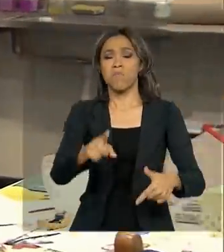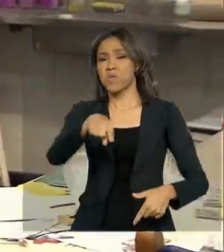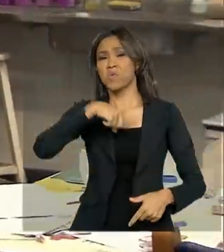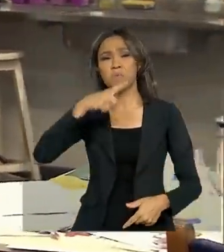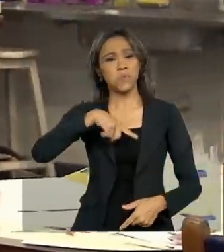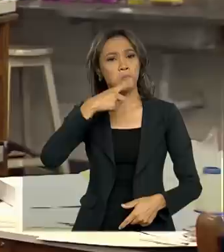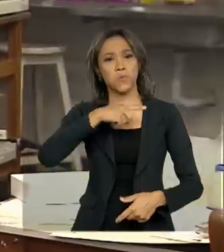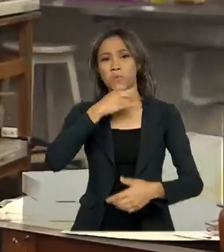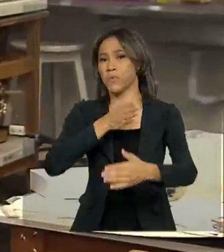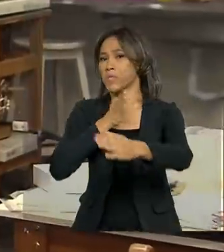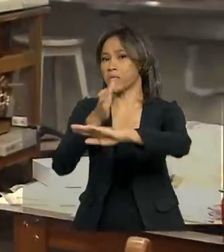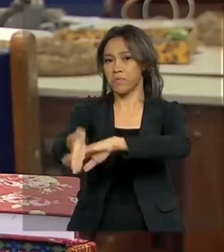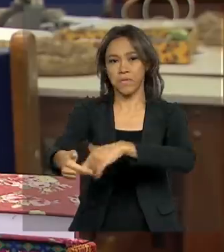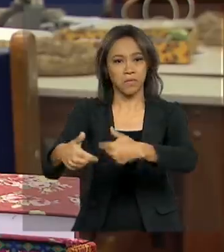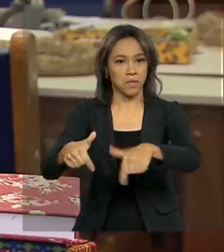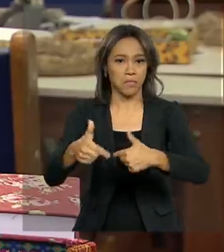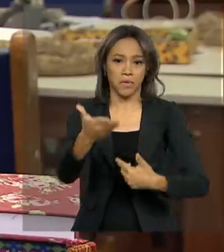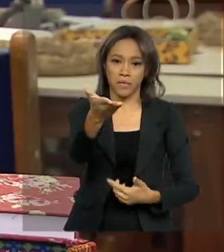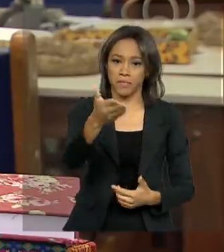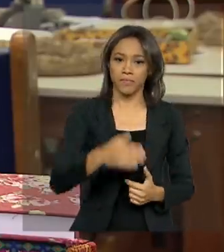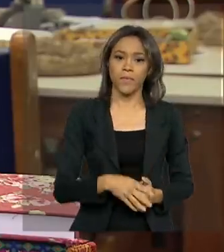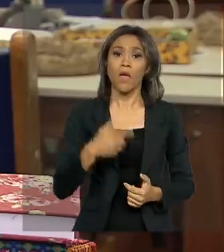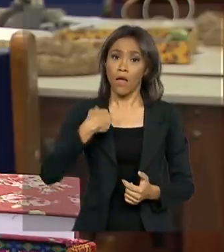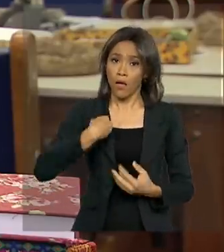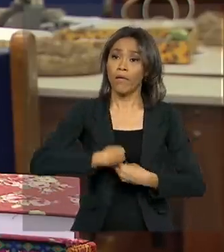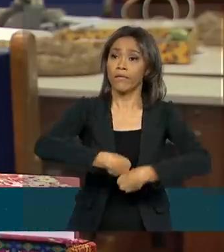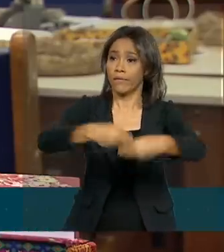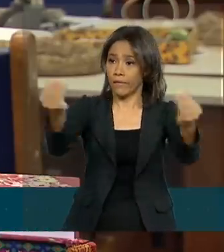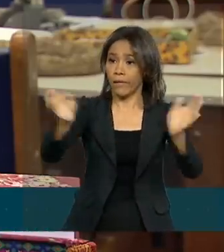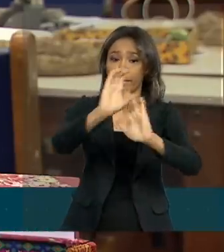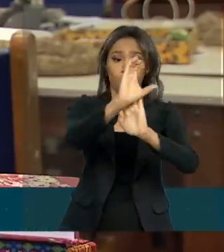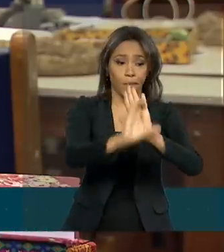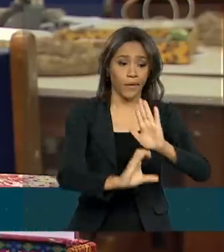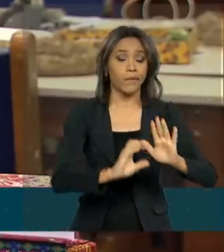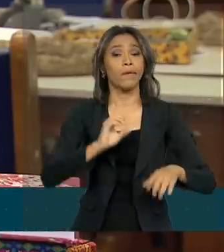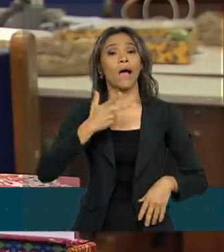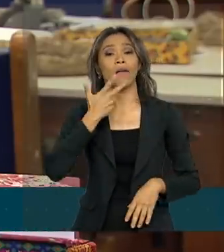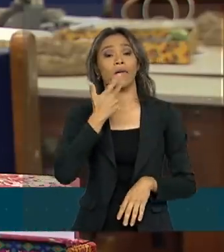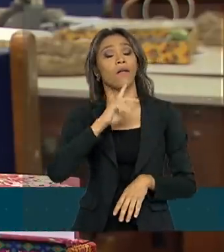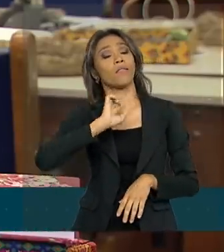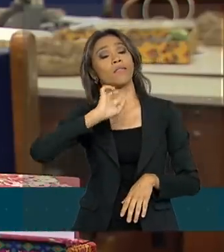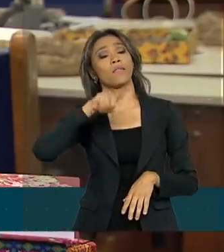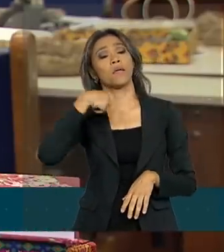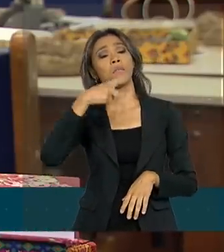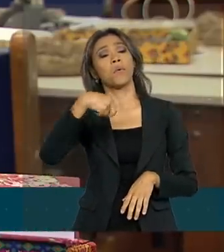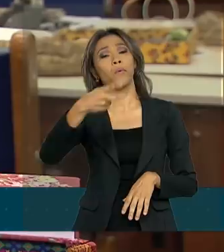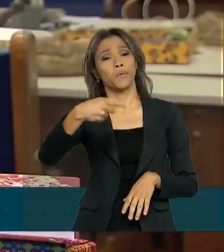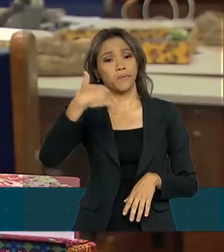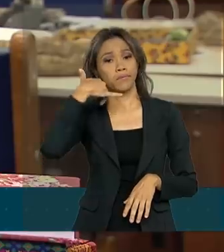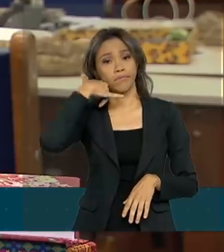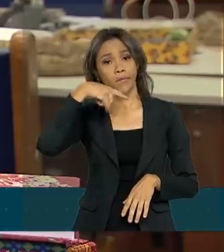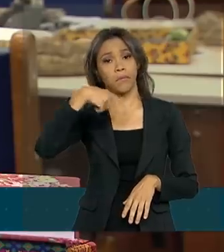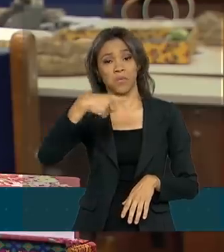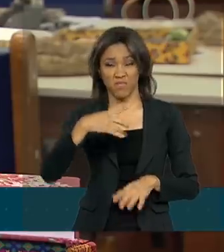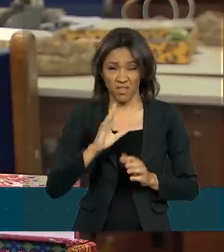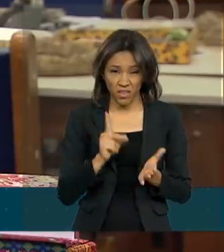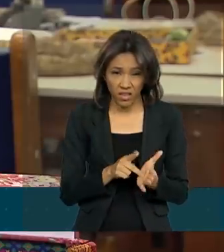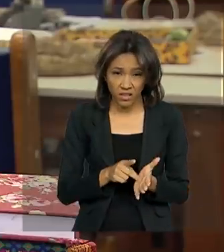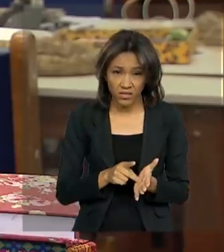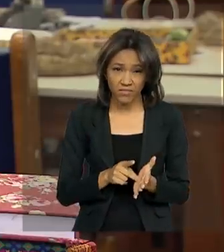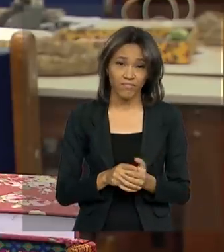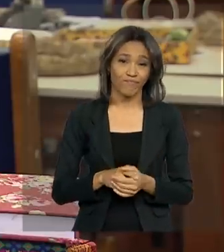no mercado formal de trabalho. Entrega currículo, eles falam que depois vão retornar, mas, na verdade,